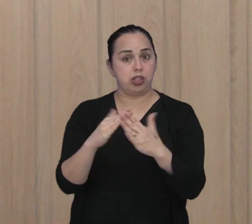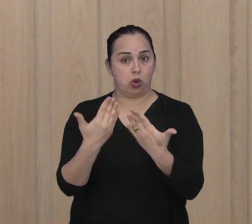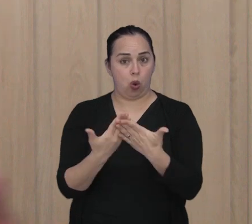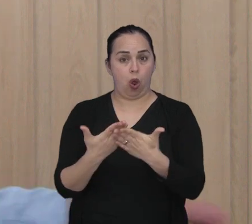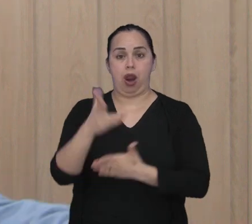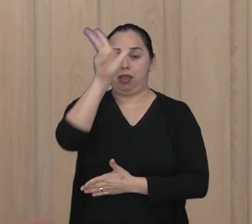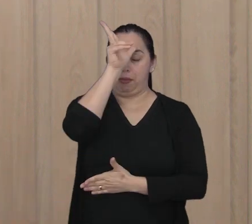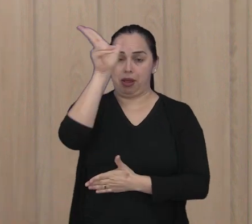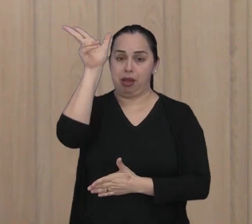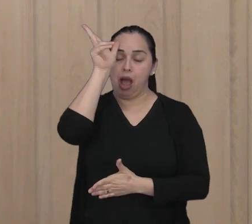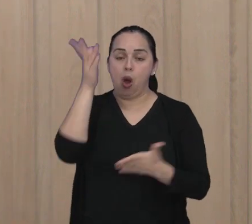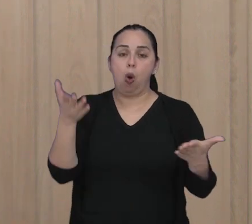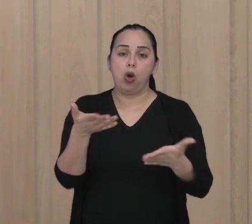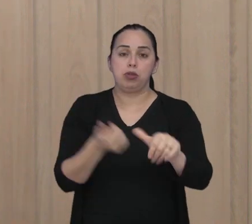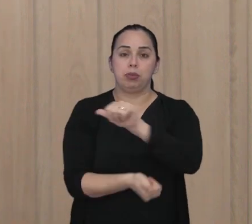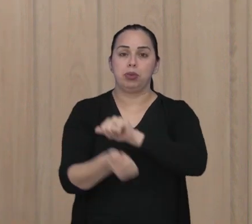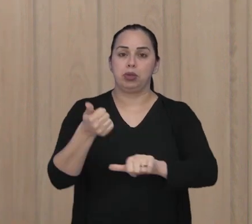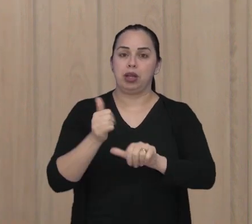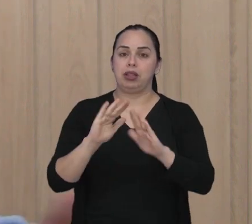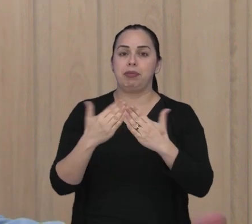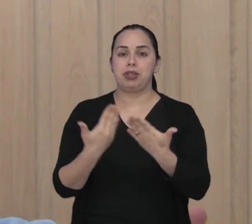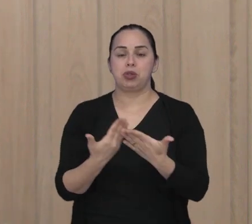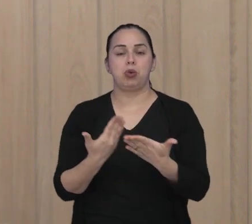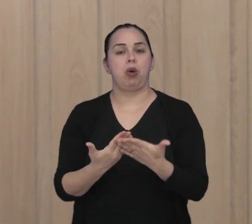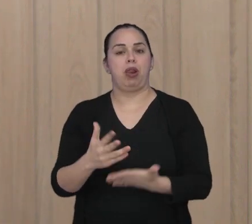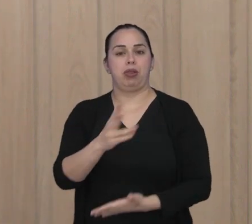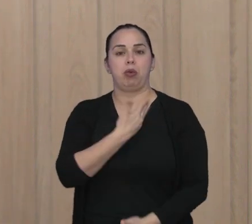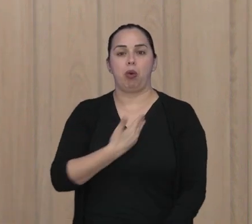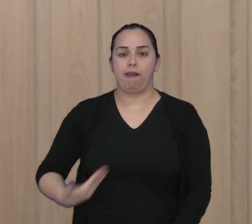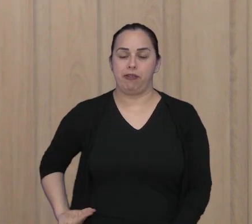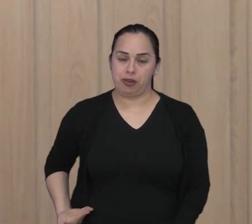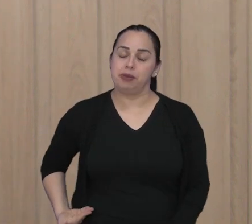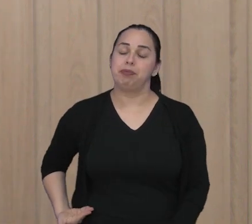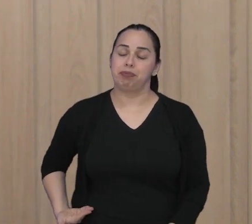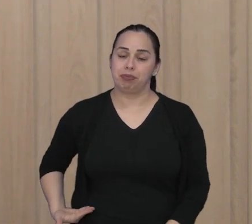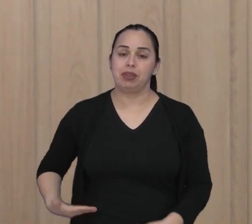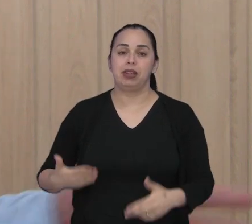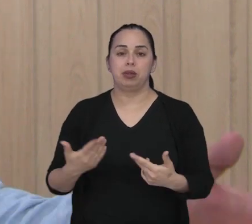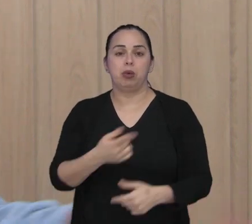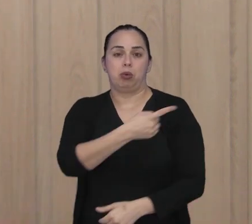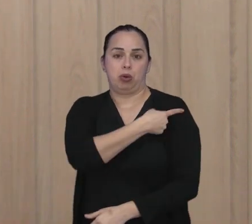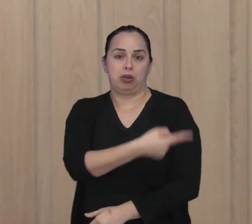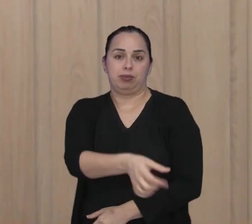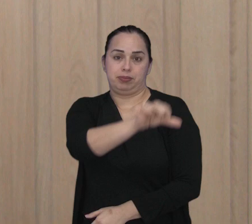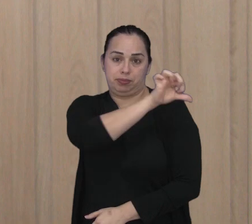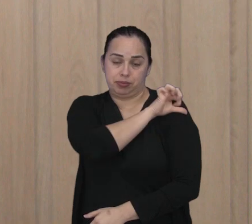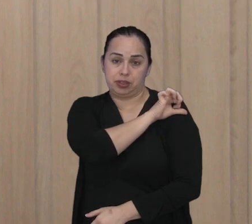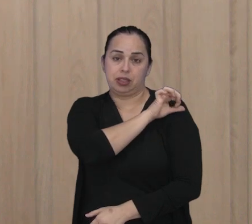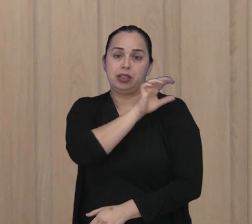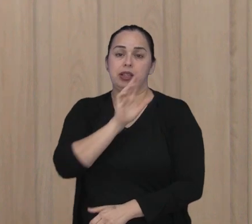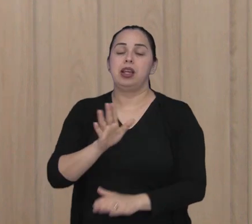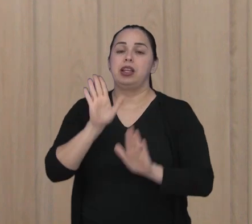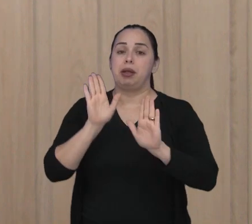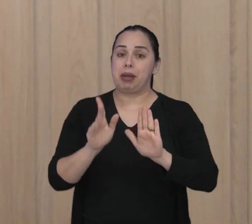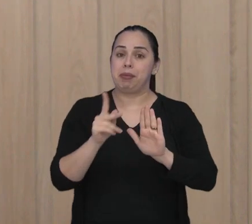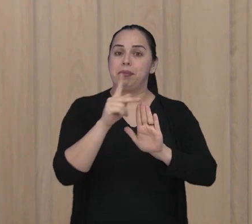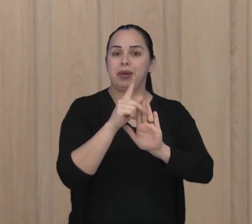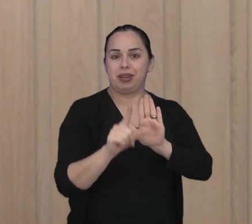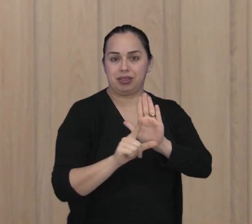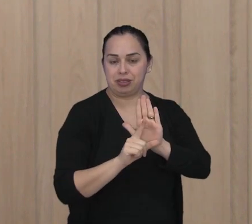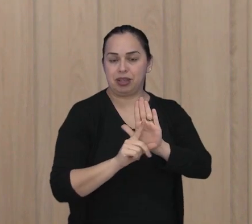municipal, futuramente seria uma escola municipal ali, ou de educação infantil ou de ensino fundamental, e agora ela foi destinada com autorização,